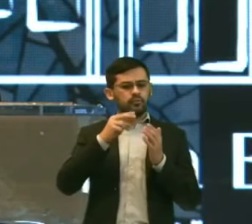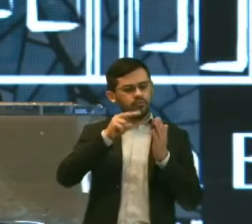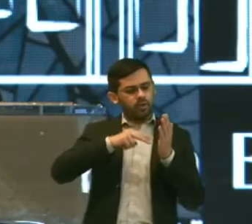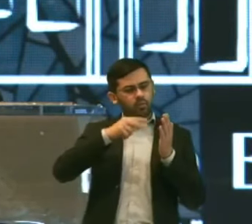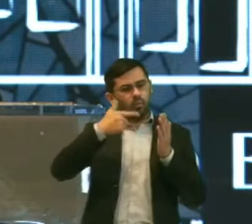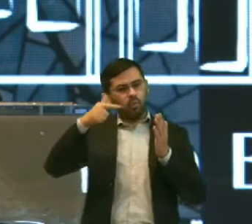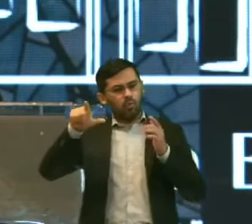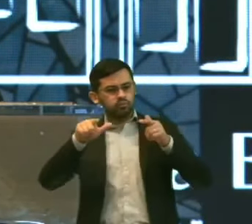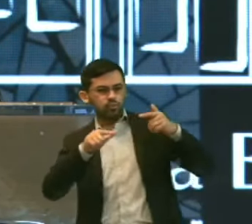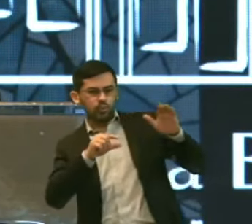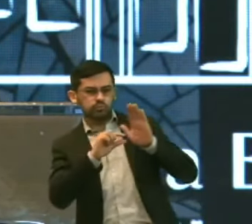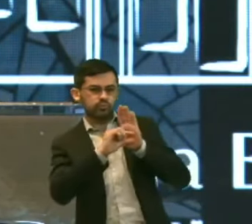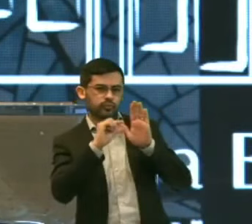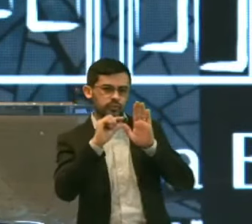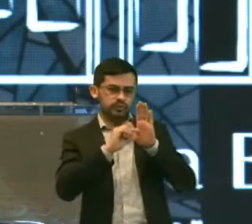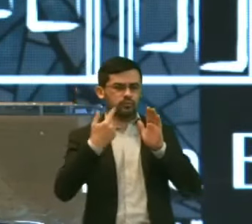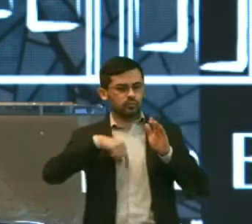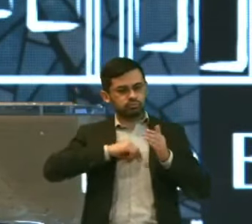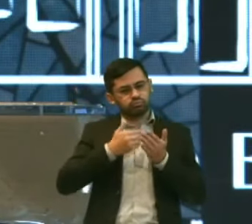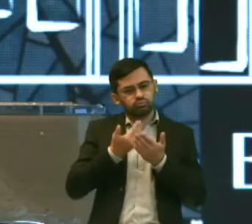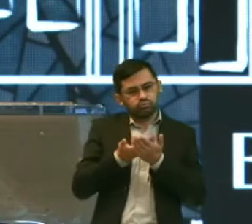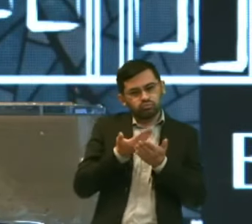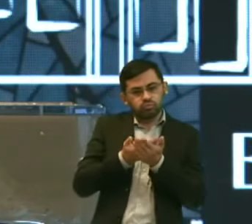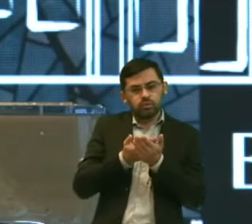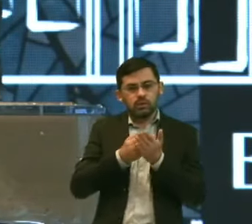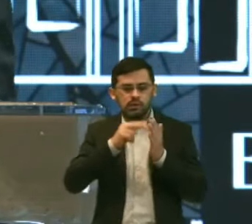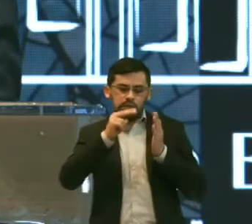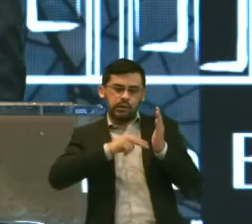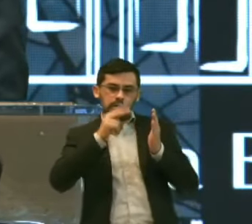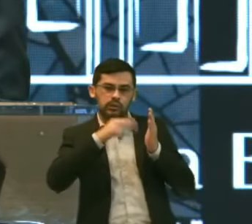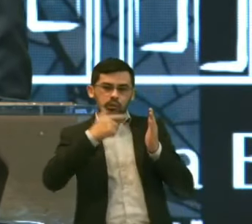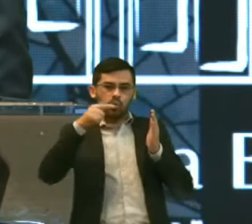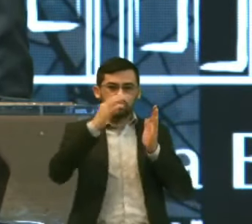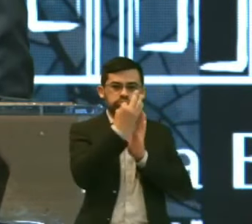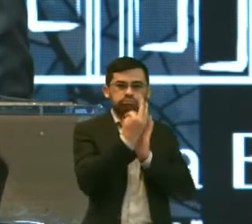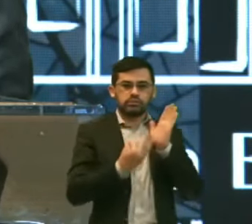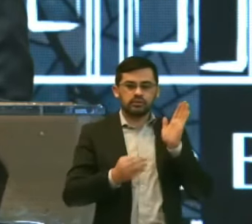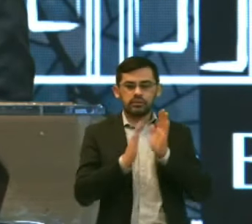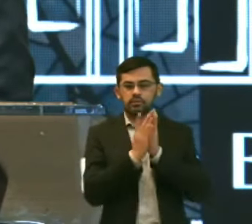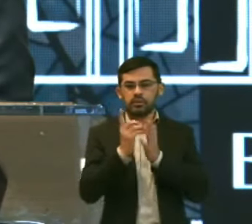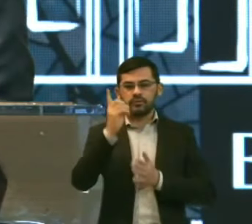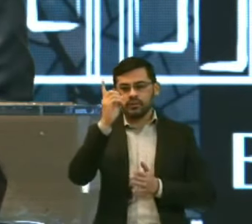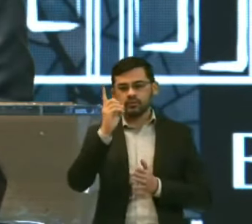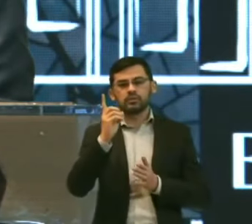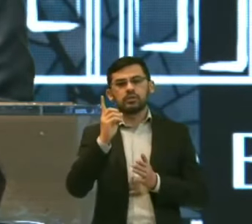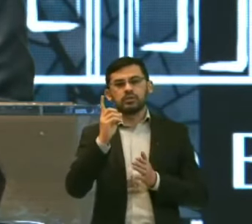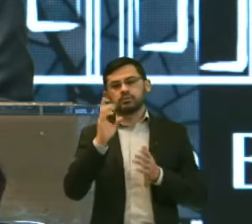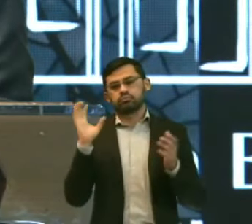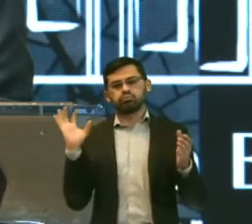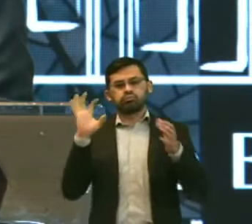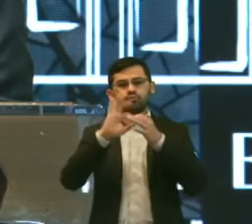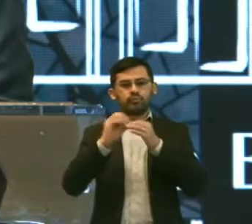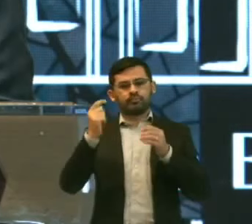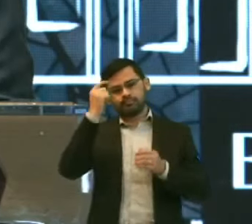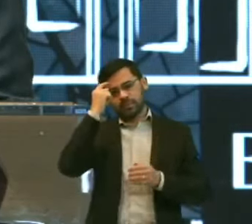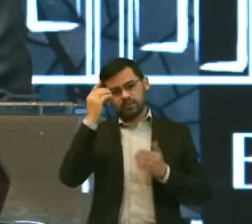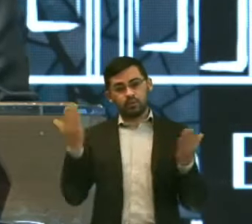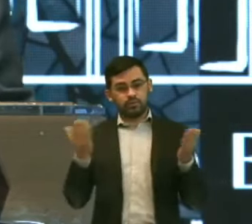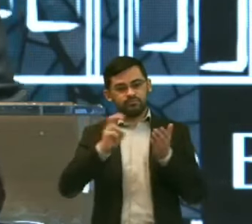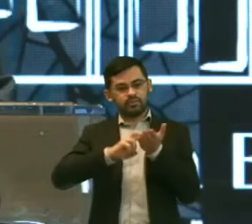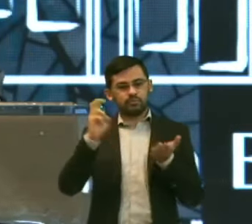na medida que formos caminhando no estudo, lendo os outros textos que fazem parte dessa meditação